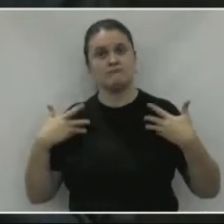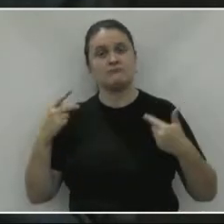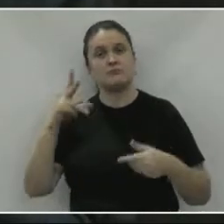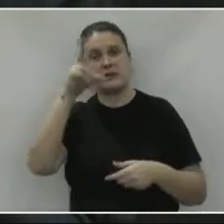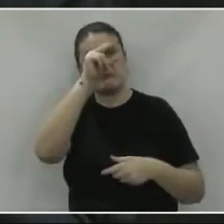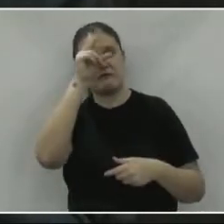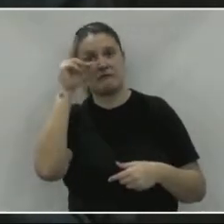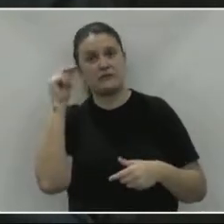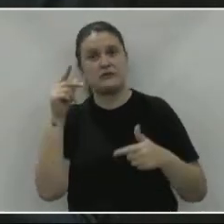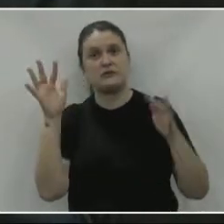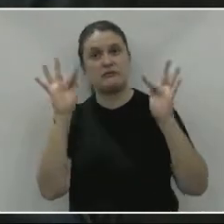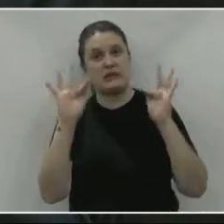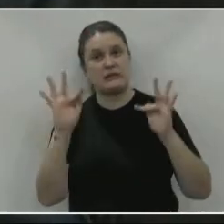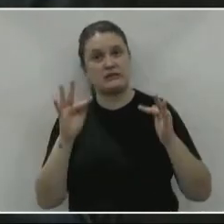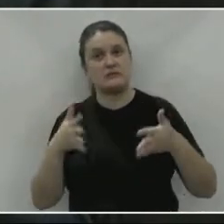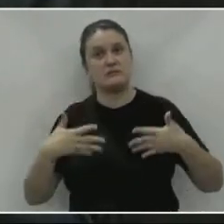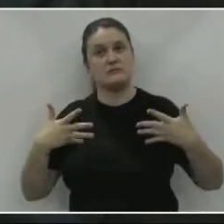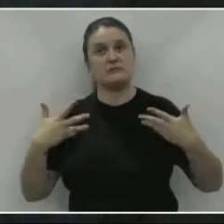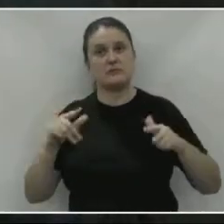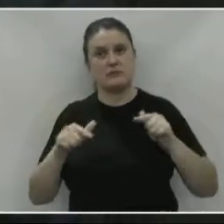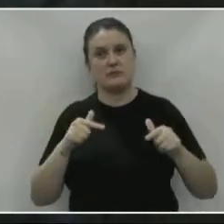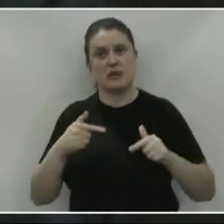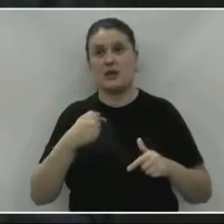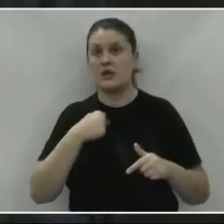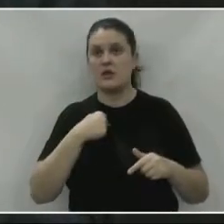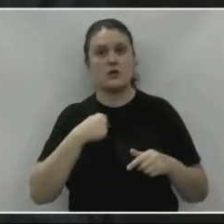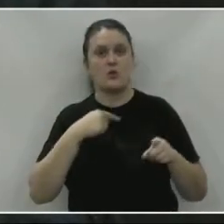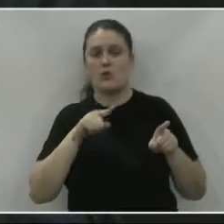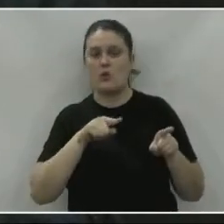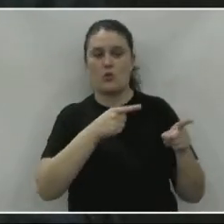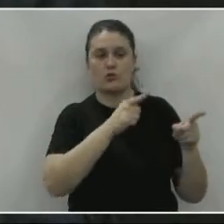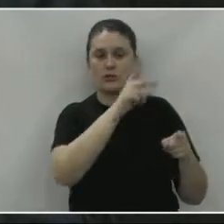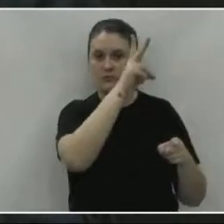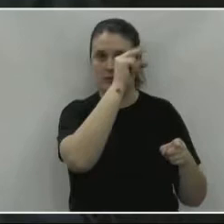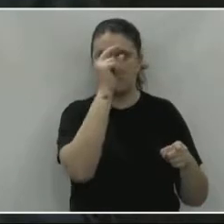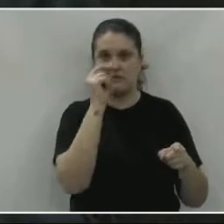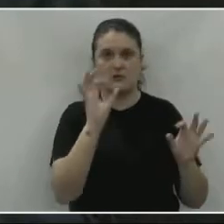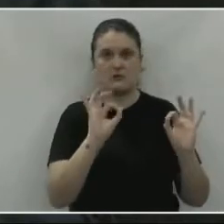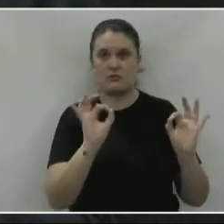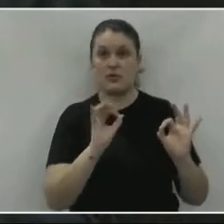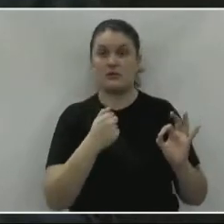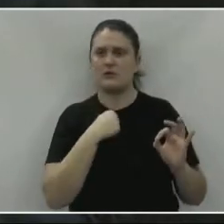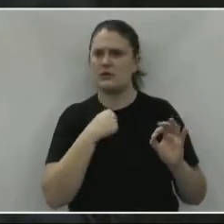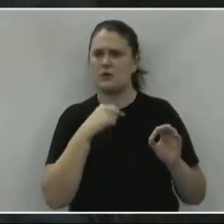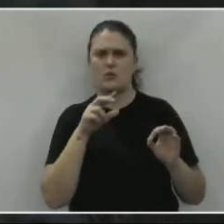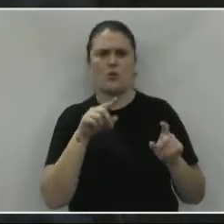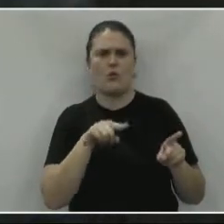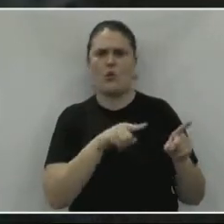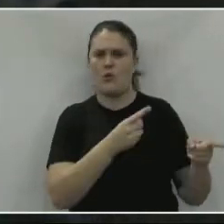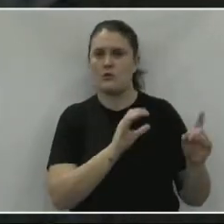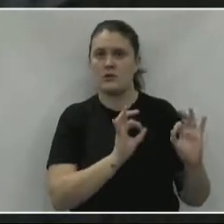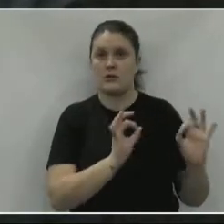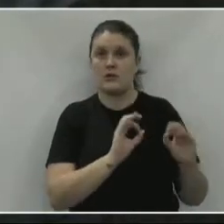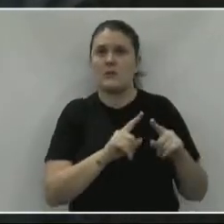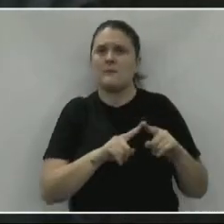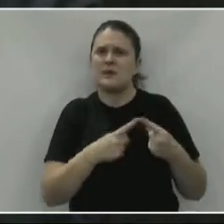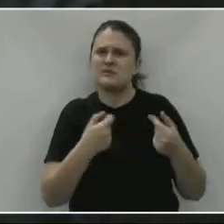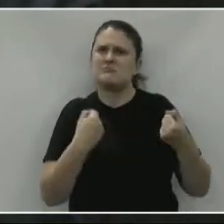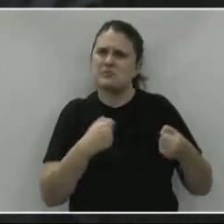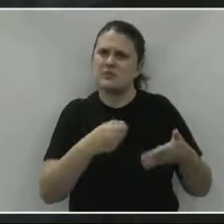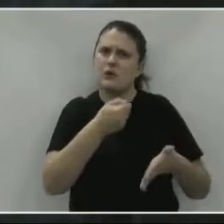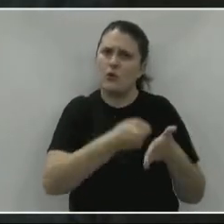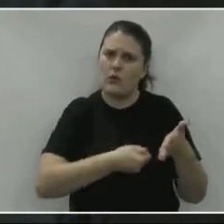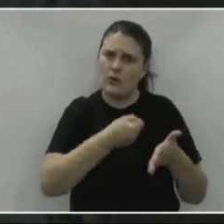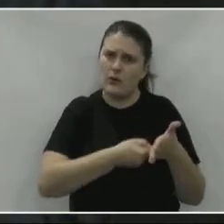do prefeito. Eu não sou contra o prefeito, quero deixar bem claro, mas a gente precisa cobrar